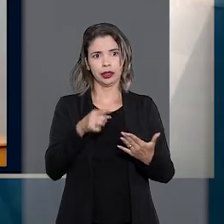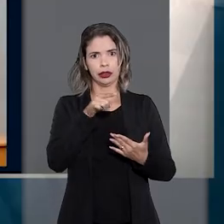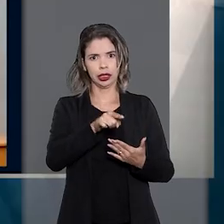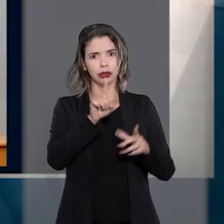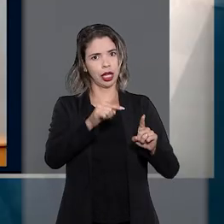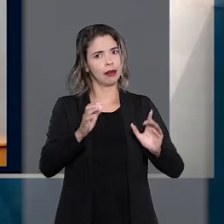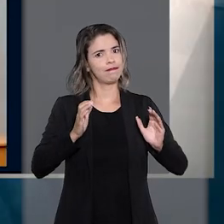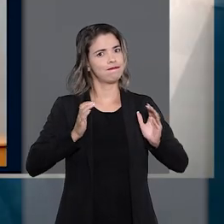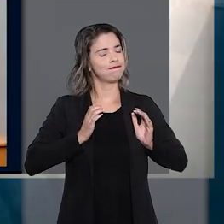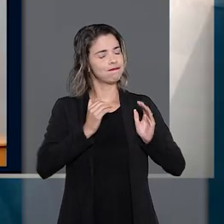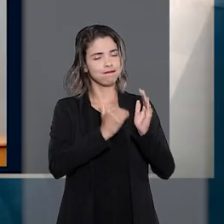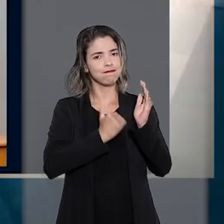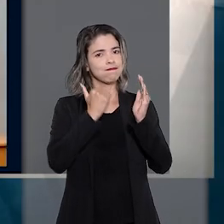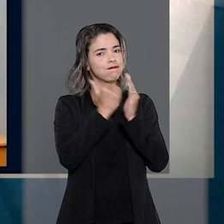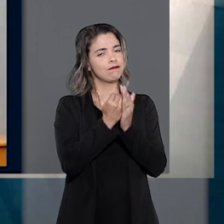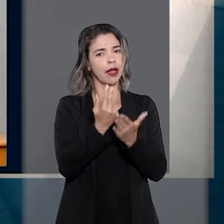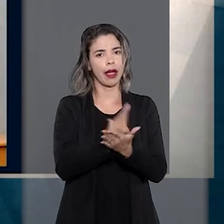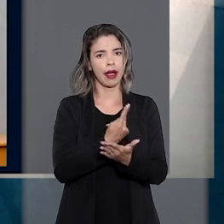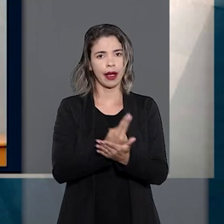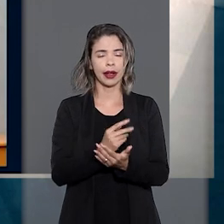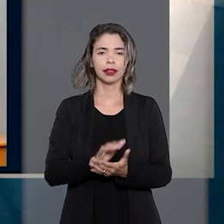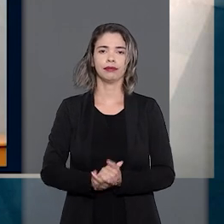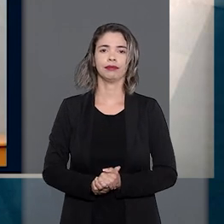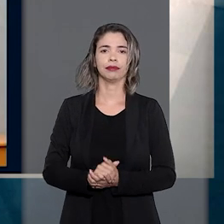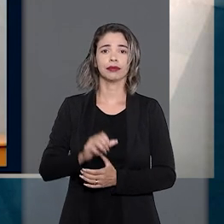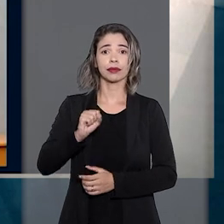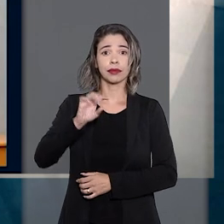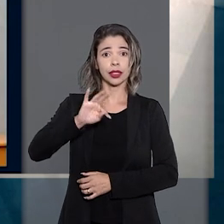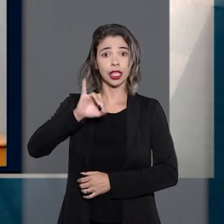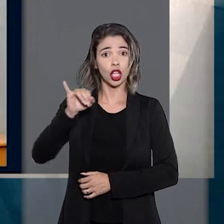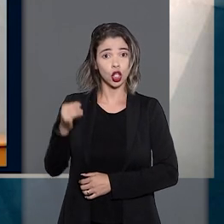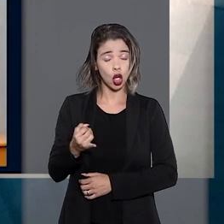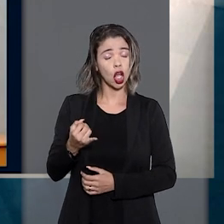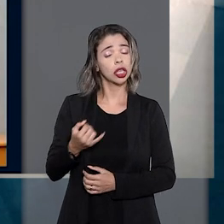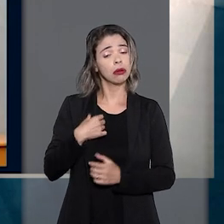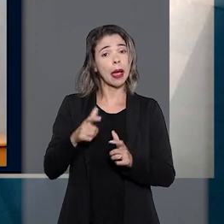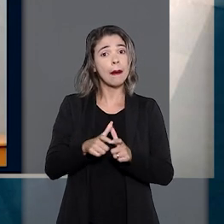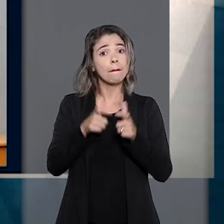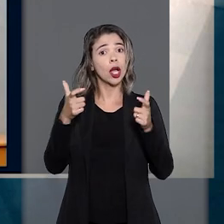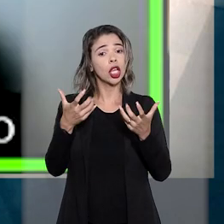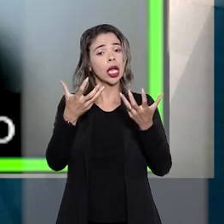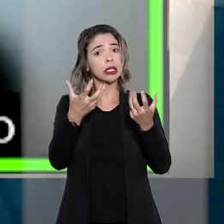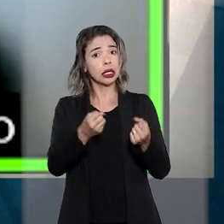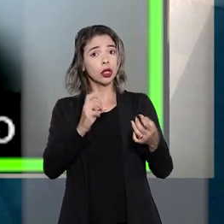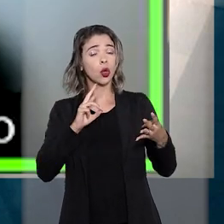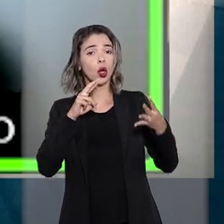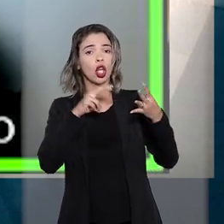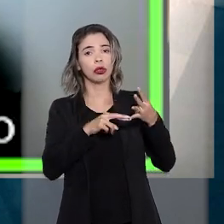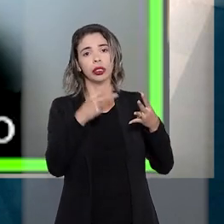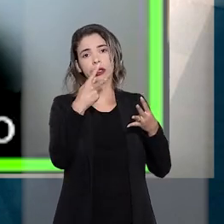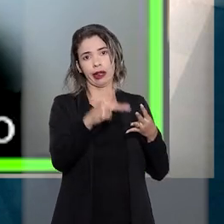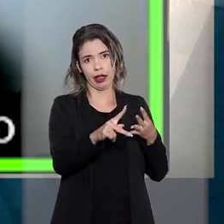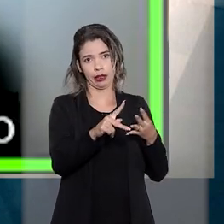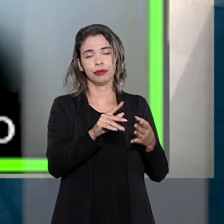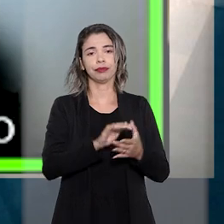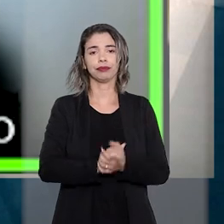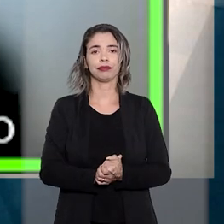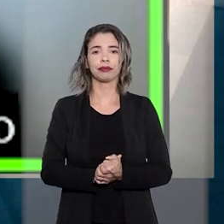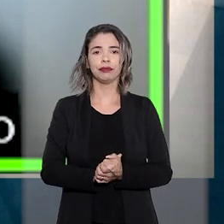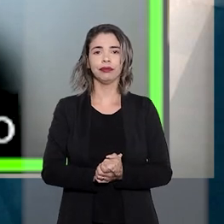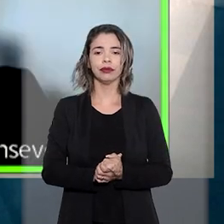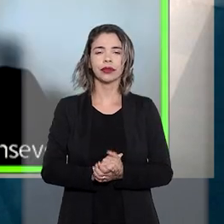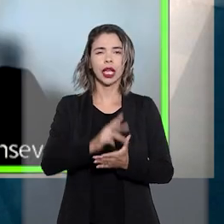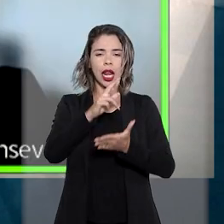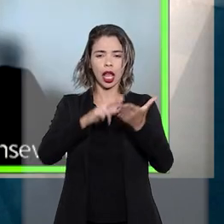No STJ, a terceira turma, por maioria, deu parcial provimento ao recurso da ré excluída. O relator, ministro Paulo de Tarso